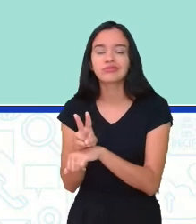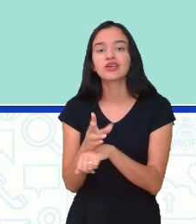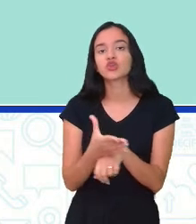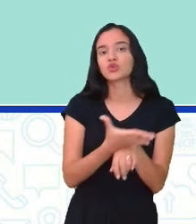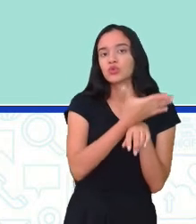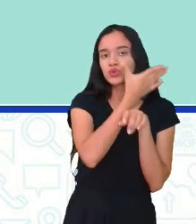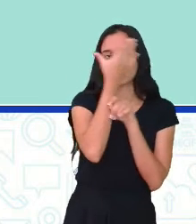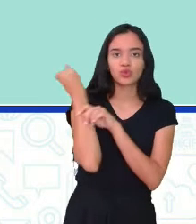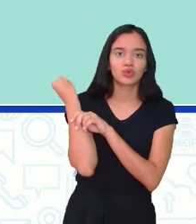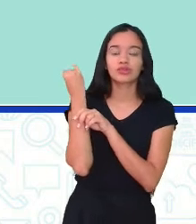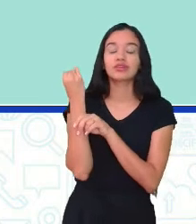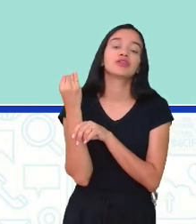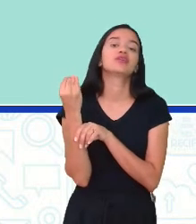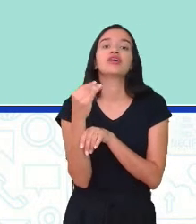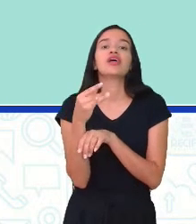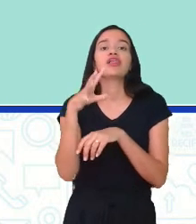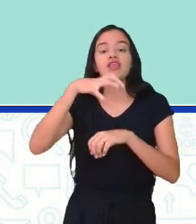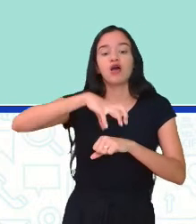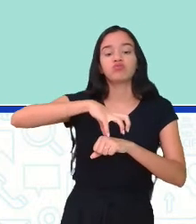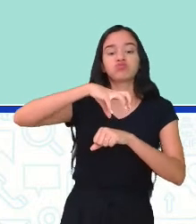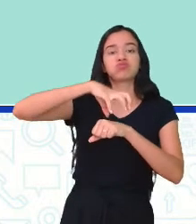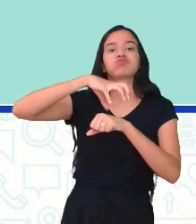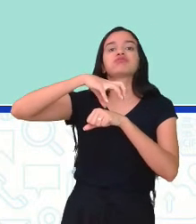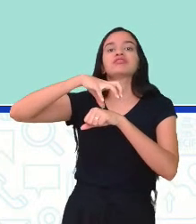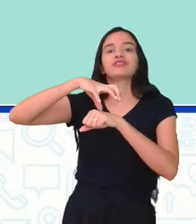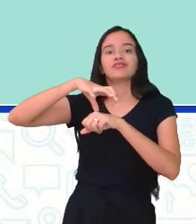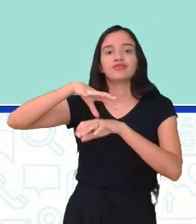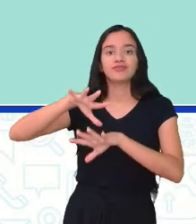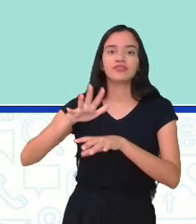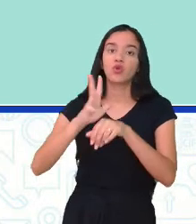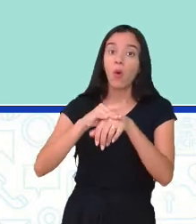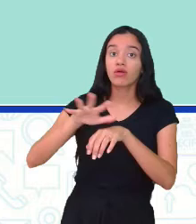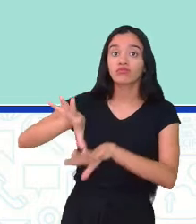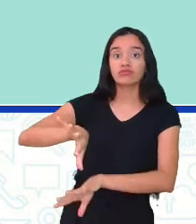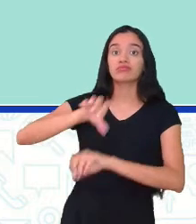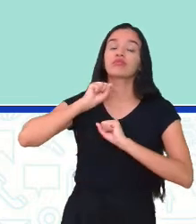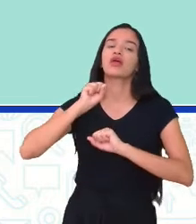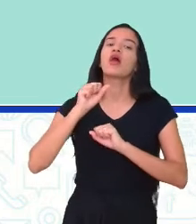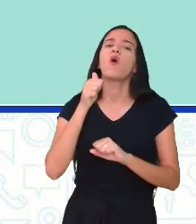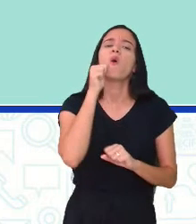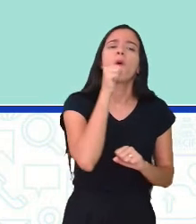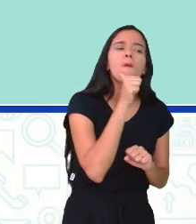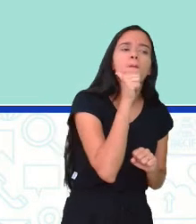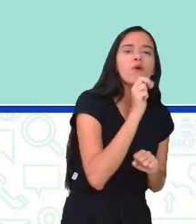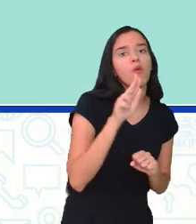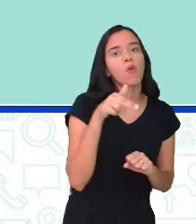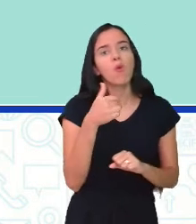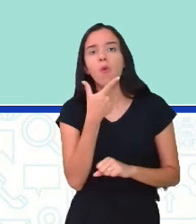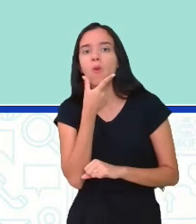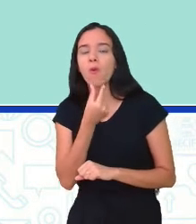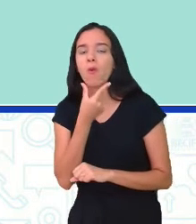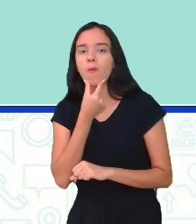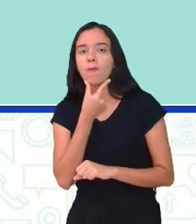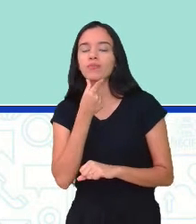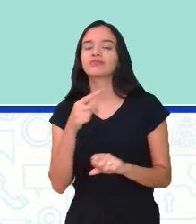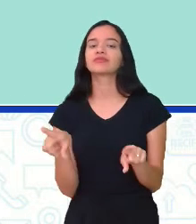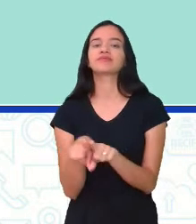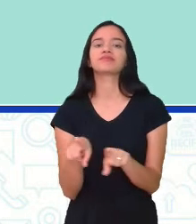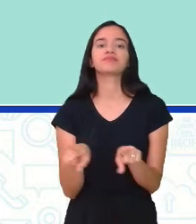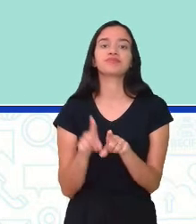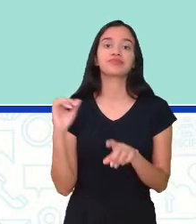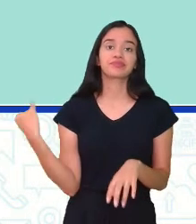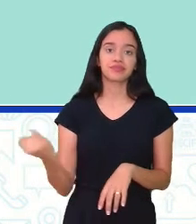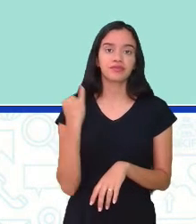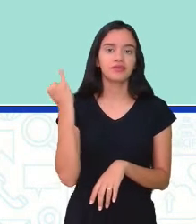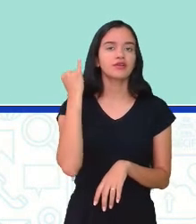estão esquecendo das infecções sexualmente transmissíveis, tanto o homem como a mulher. Então, é importante que nós também